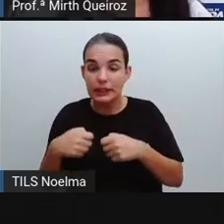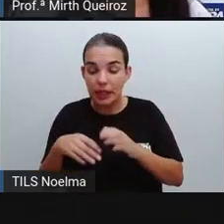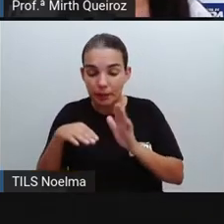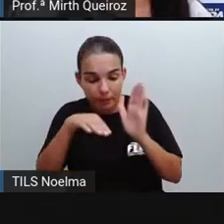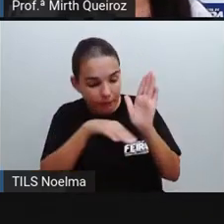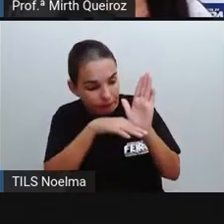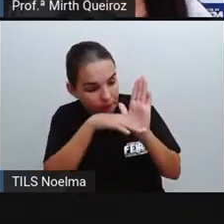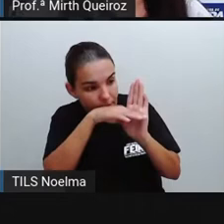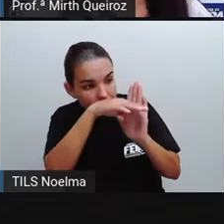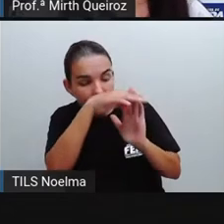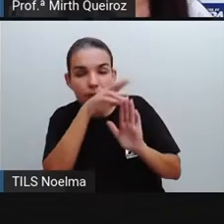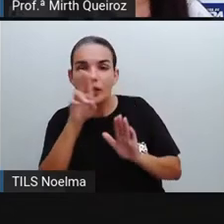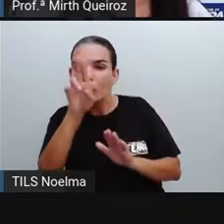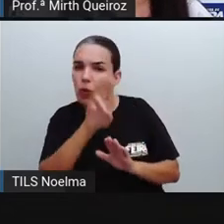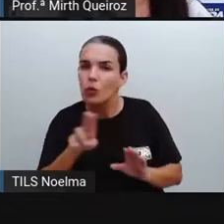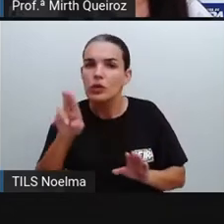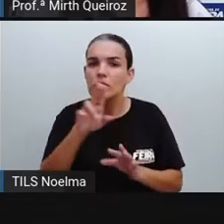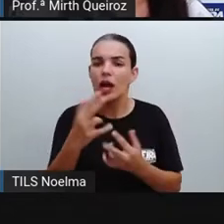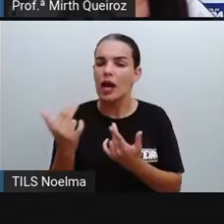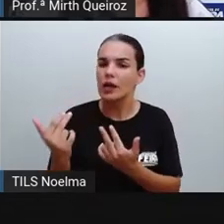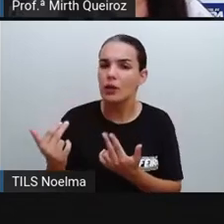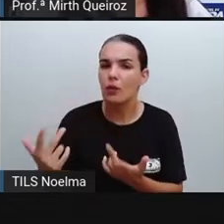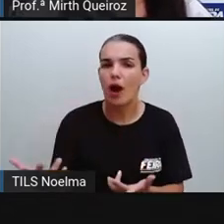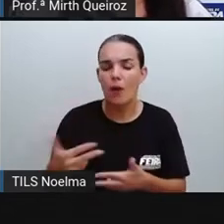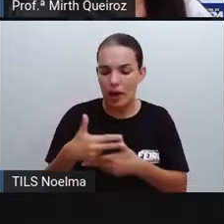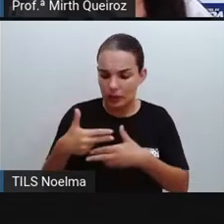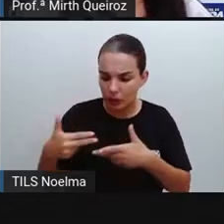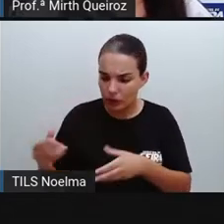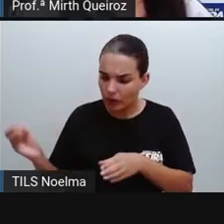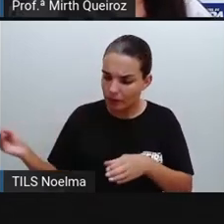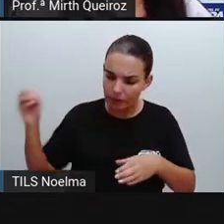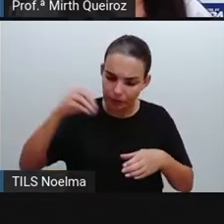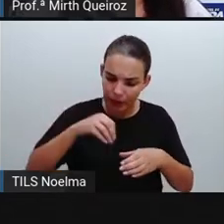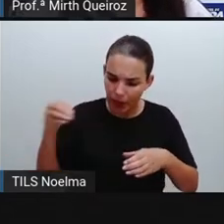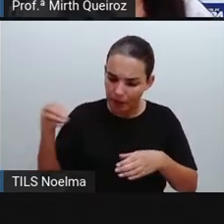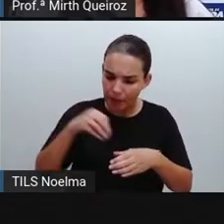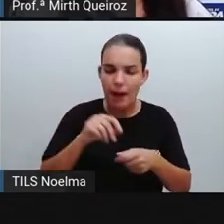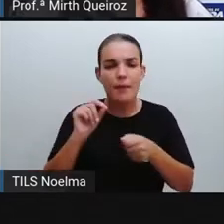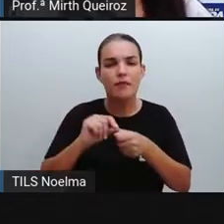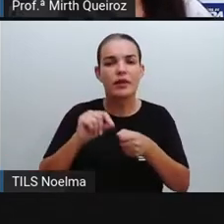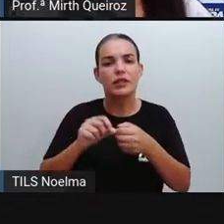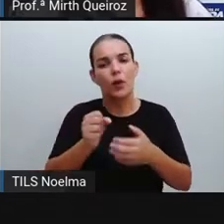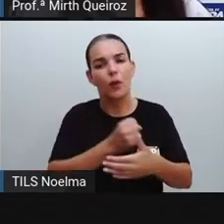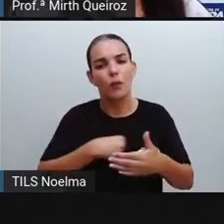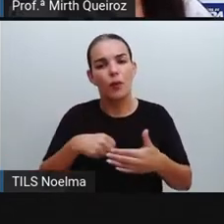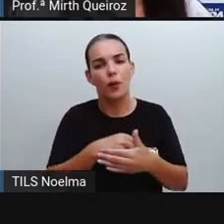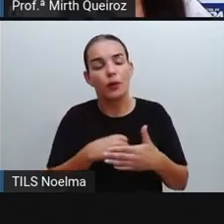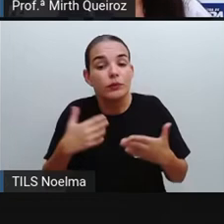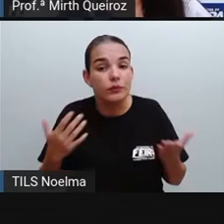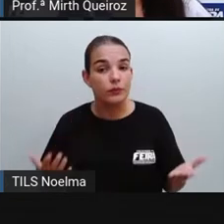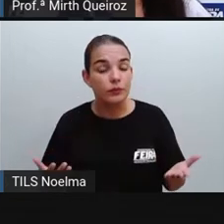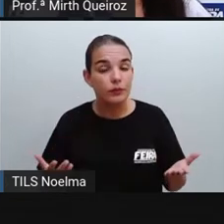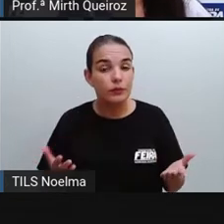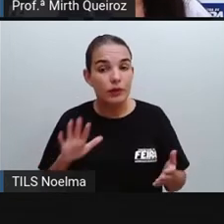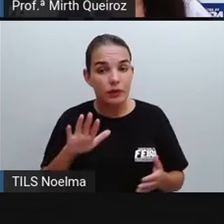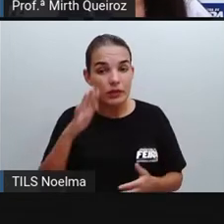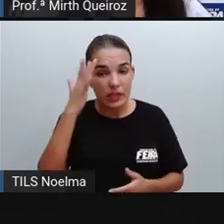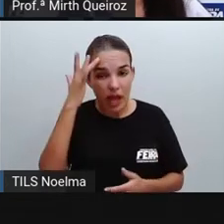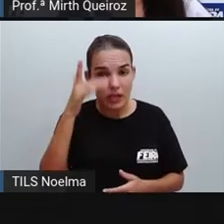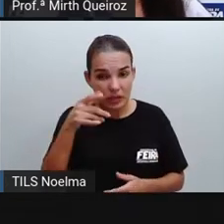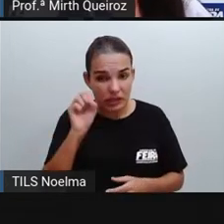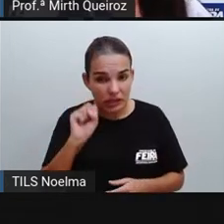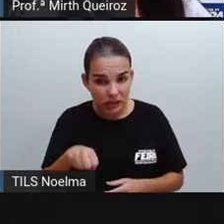padrão ali, utilizarem os mesmos ingredientes para poder produzir aquela receita. Será que isso seria possível?